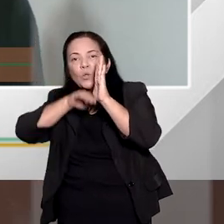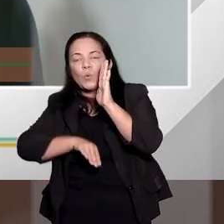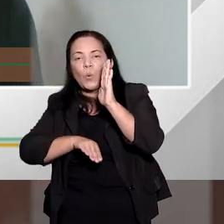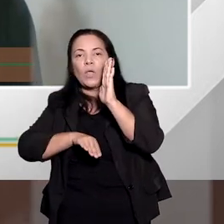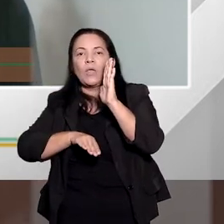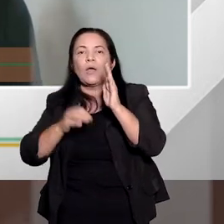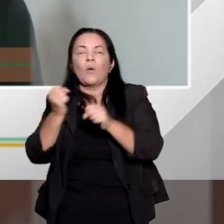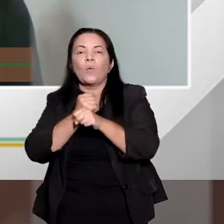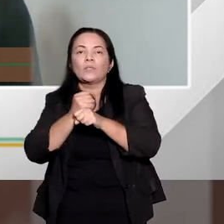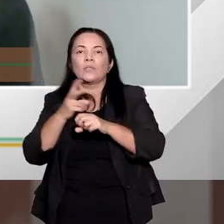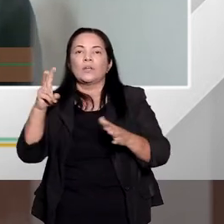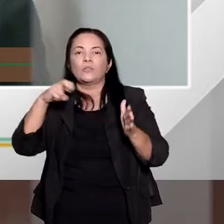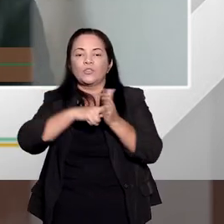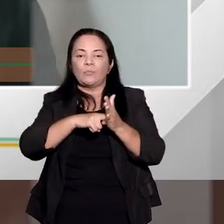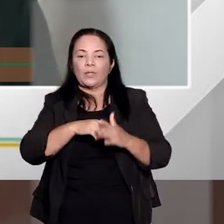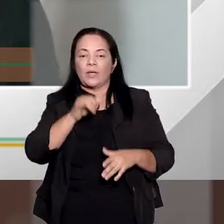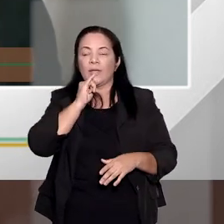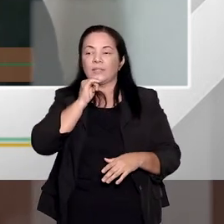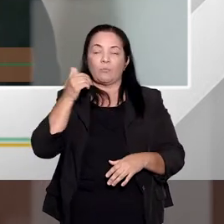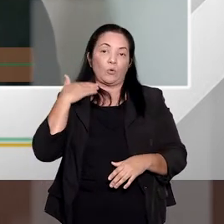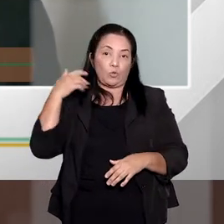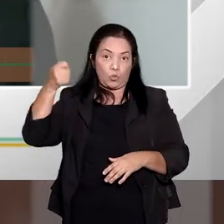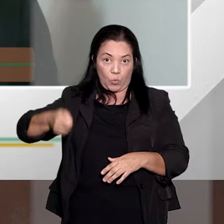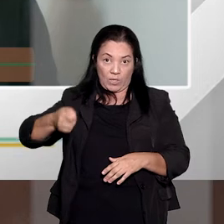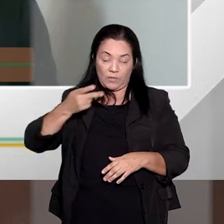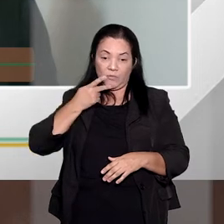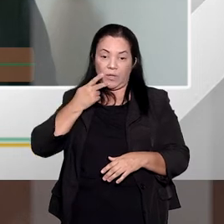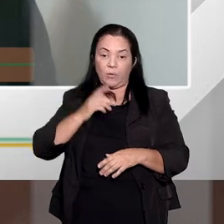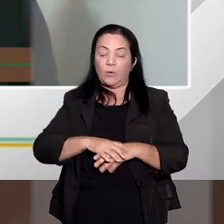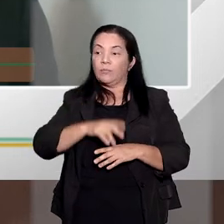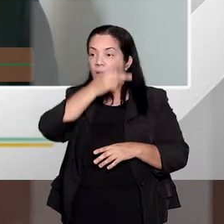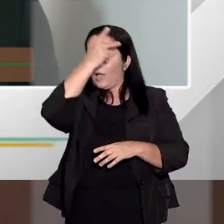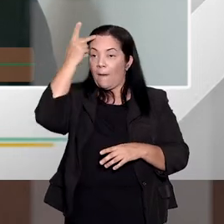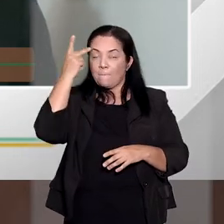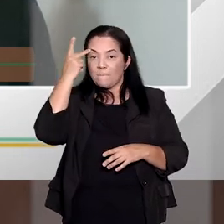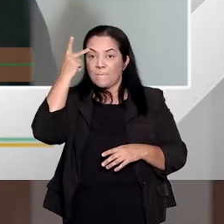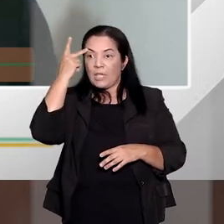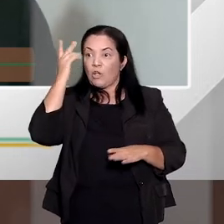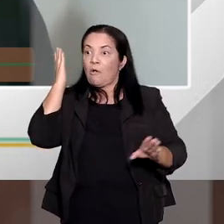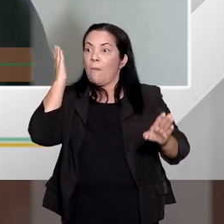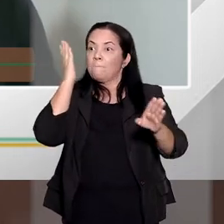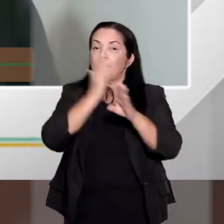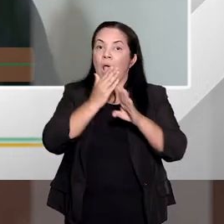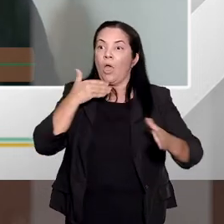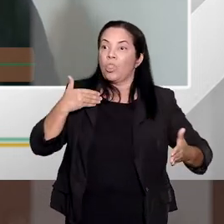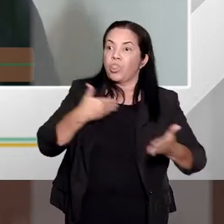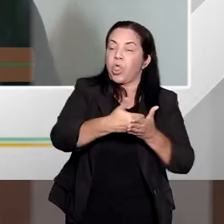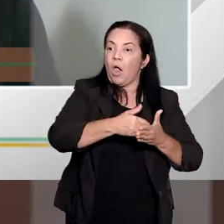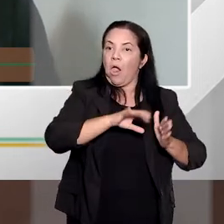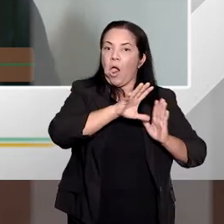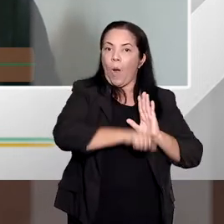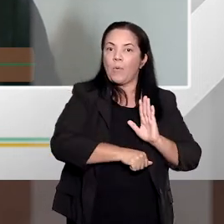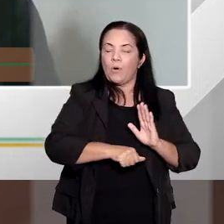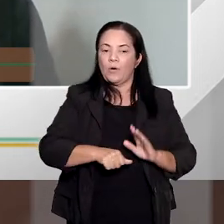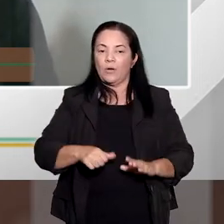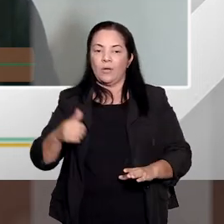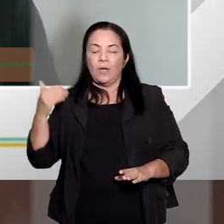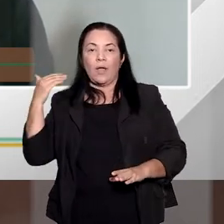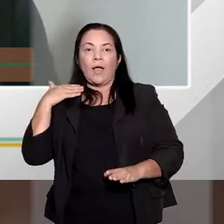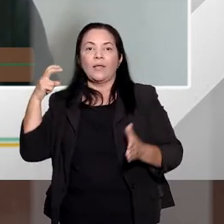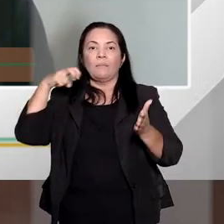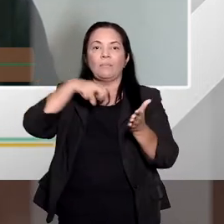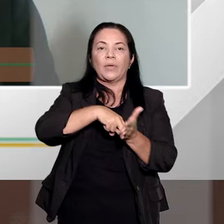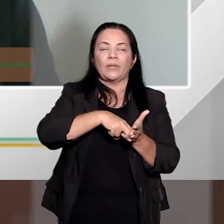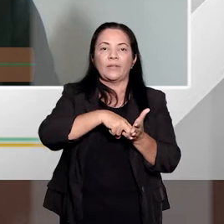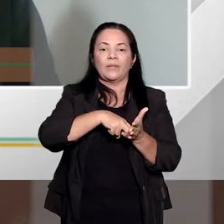mis in idem. Por exemplo, ele falava o seguinte, o cara foi pego roubando lá e tal, e aí o juiz condenou. E ele coloca